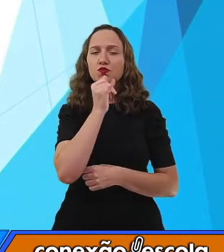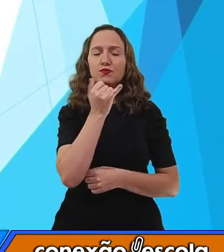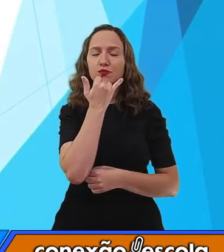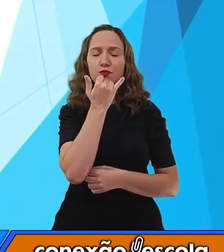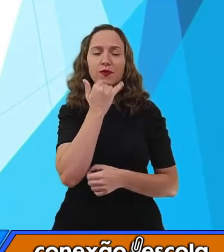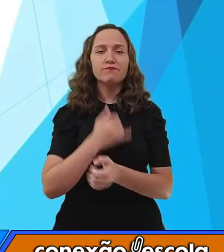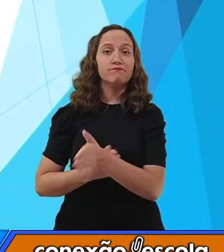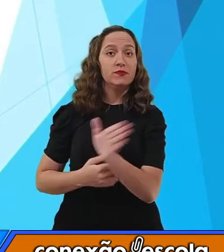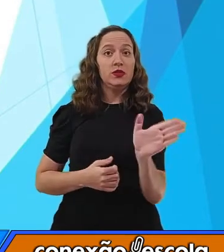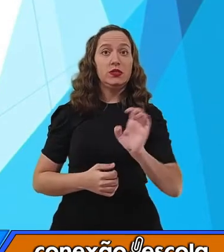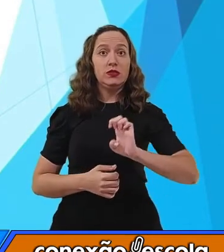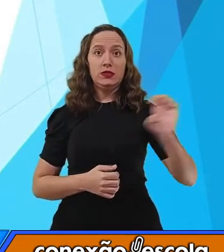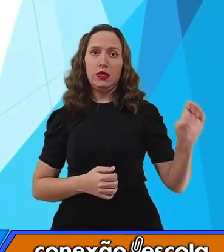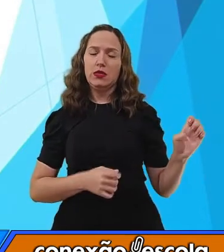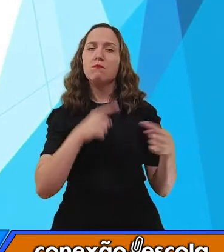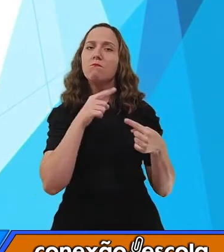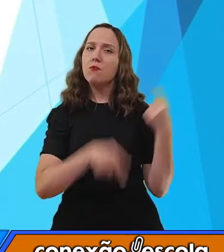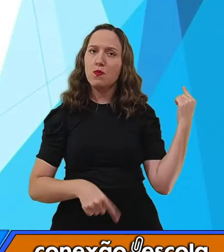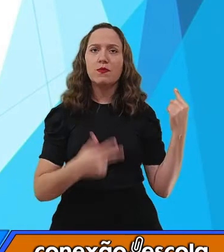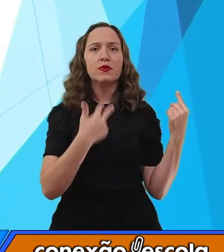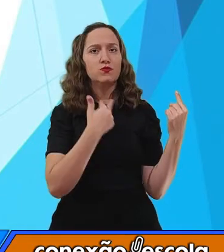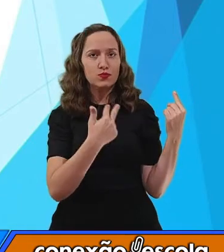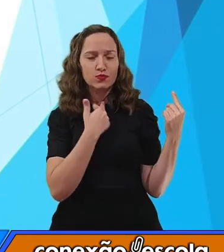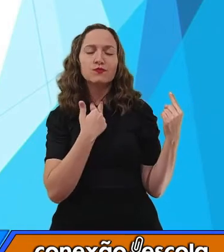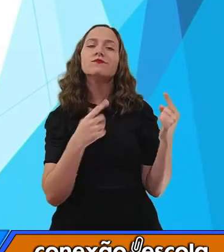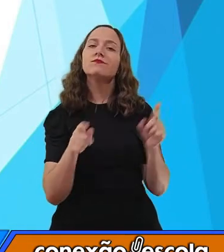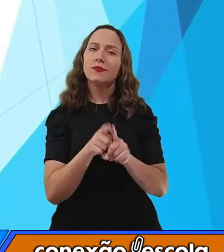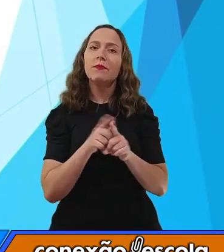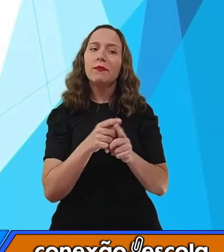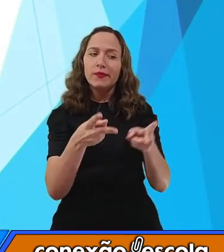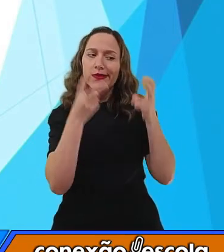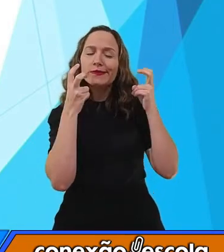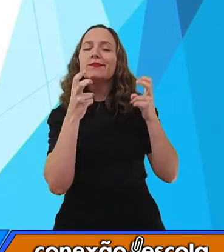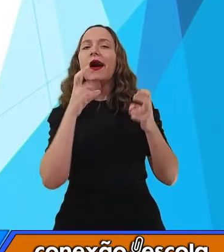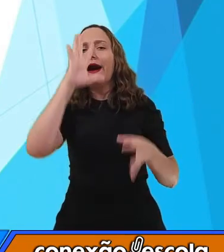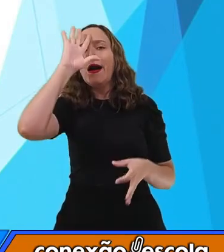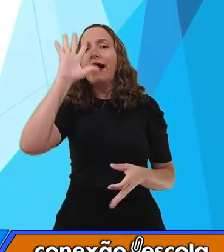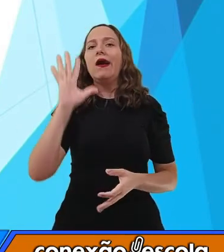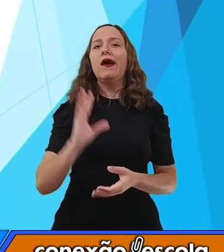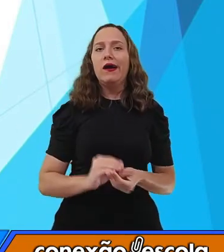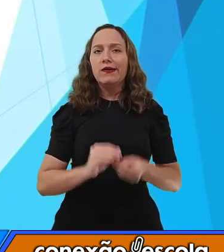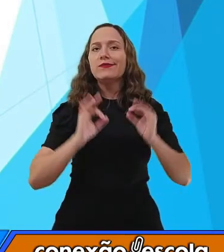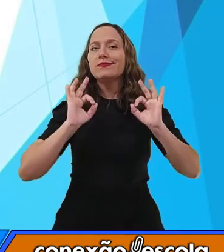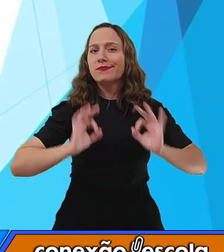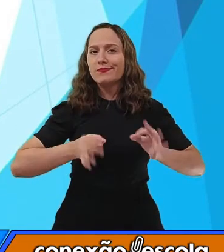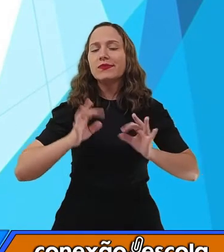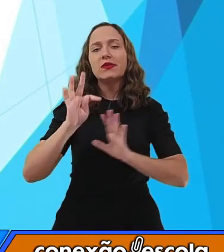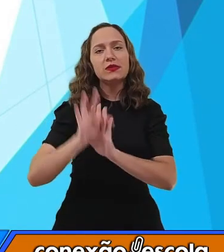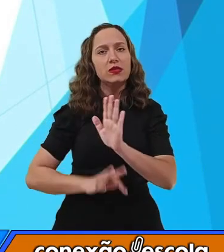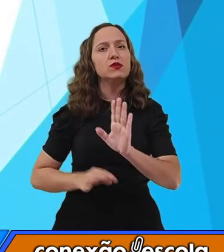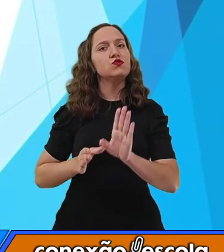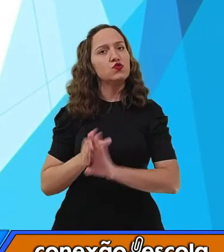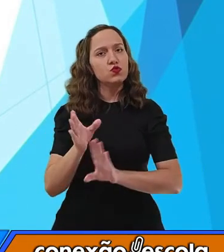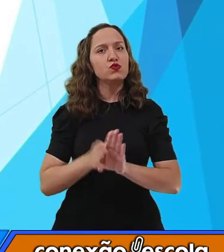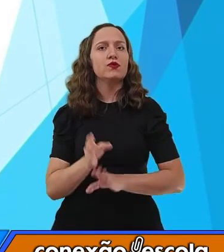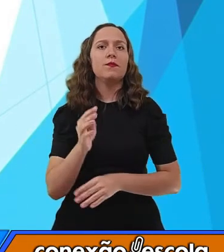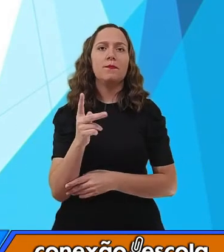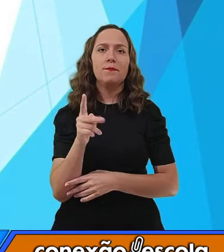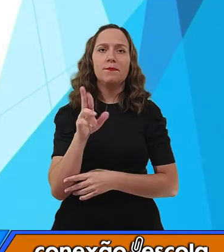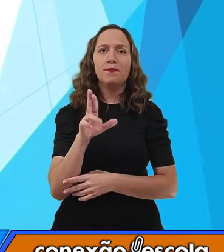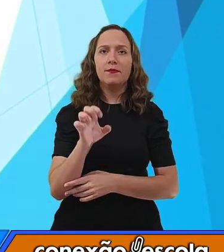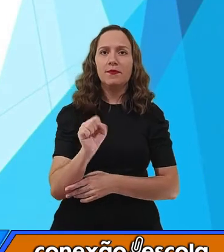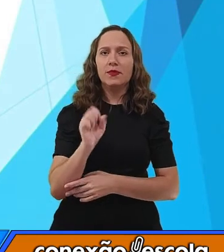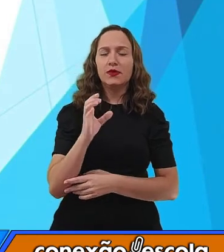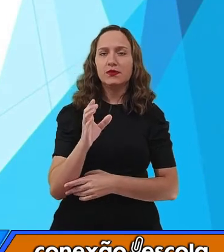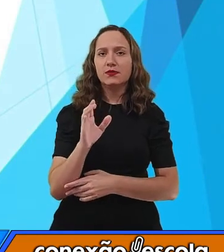Da mesma forma, nós temos aí presença, né? Do texto institucional